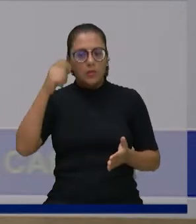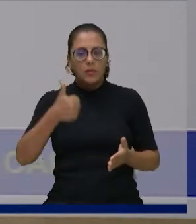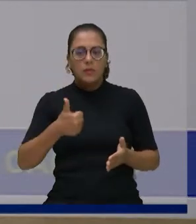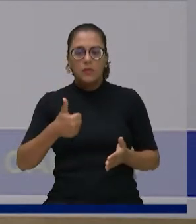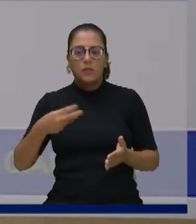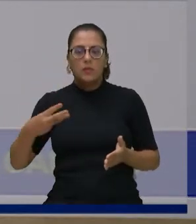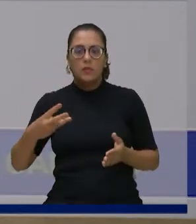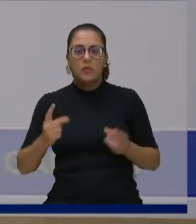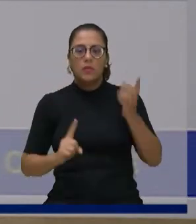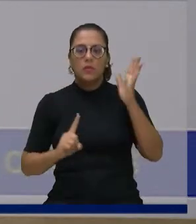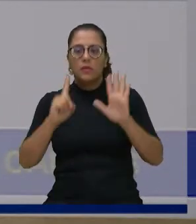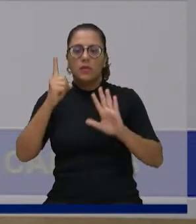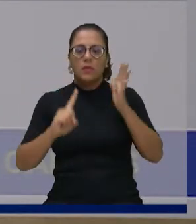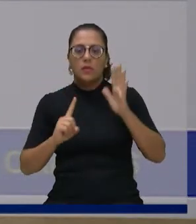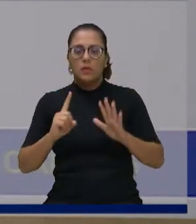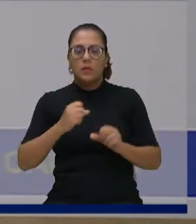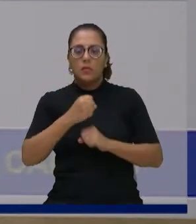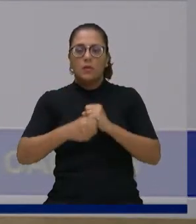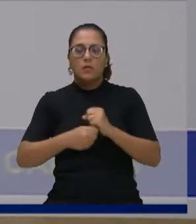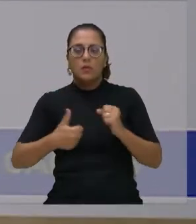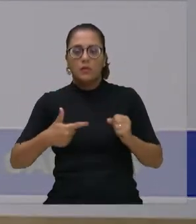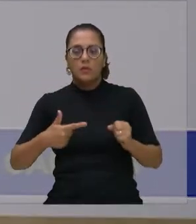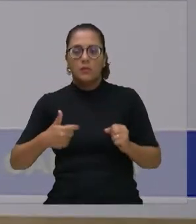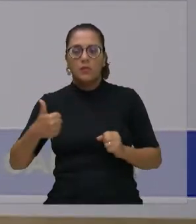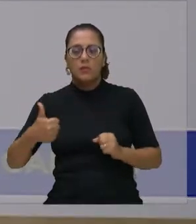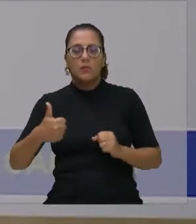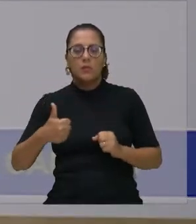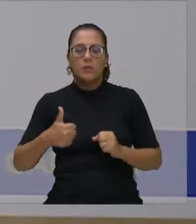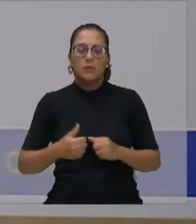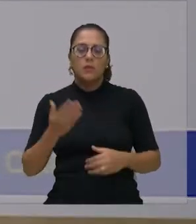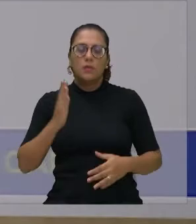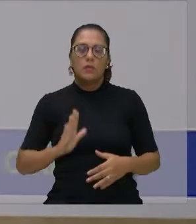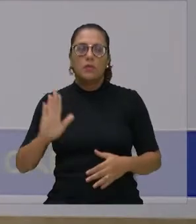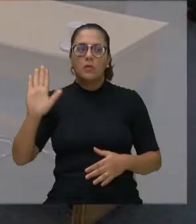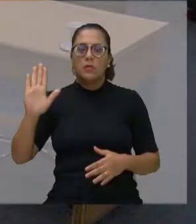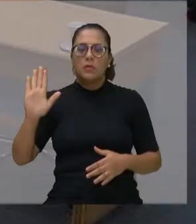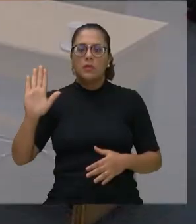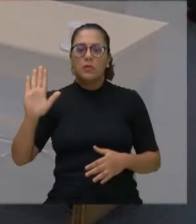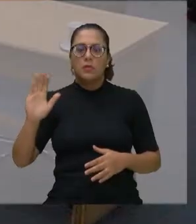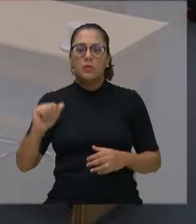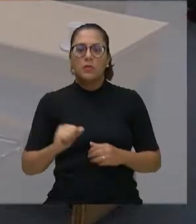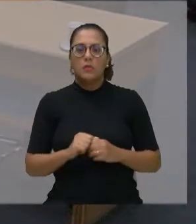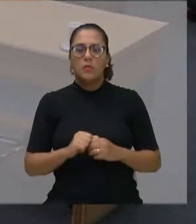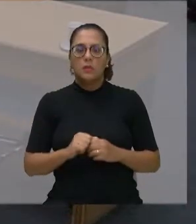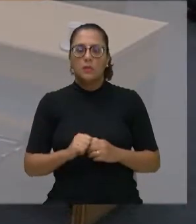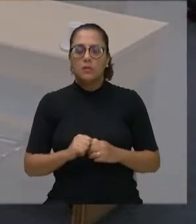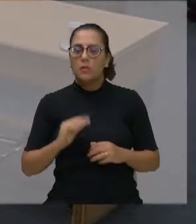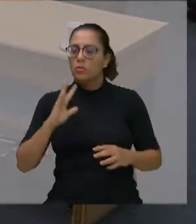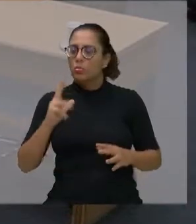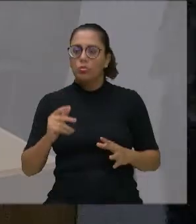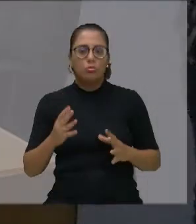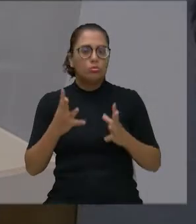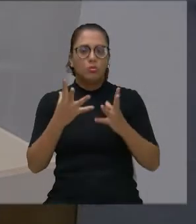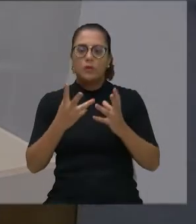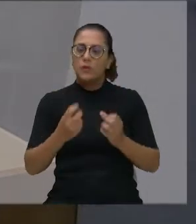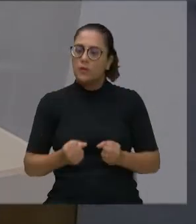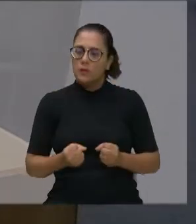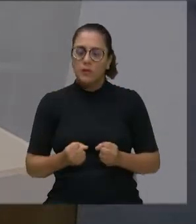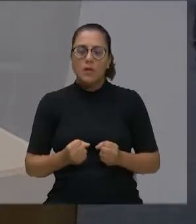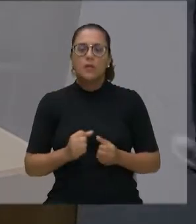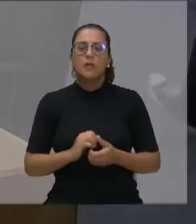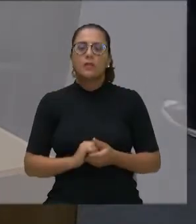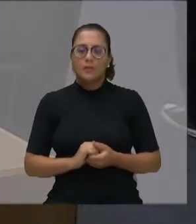documentos inseridos nesta data. Vereador Salvadorado, permaneça comissão, os contratos que se manifestem. Nenhuma manifestação contrária. Aprovado por